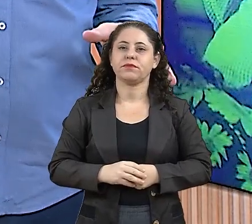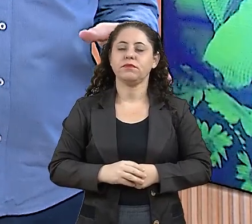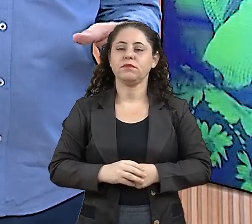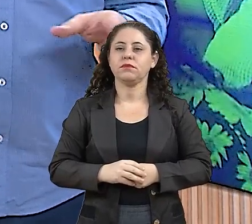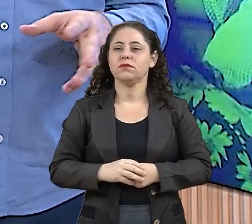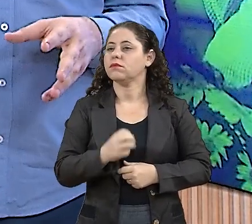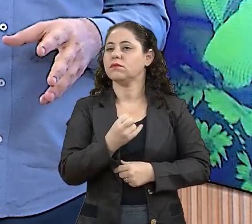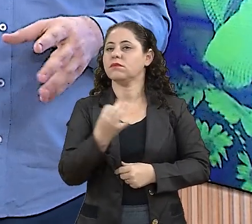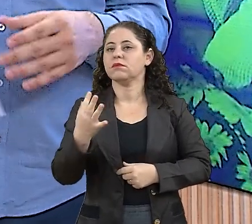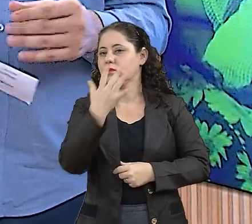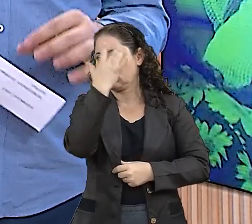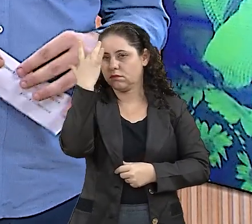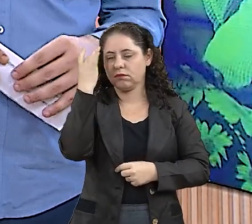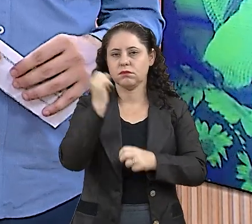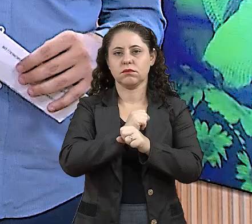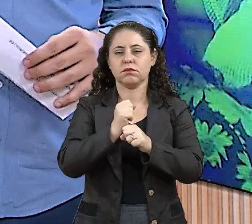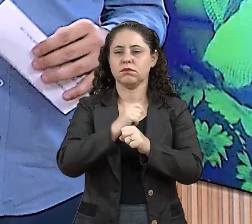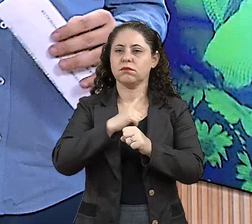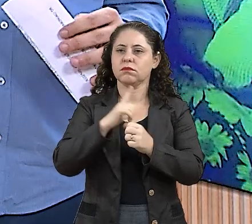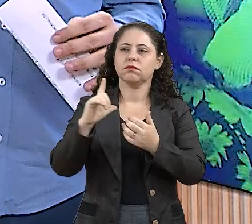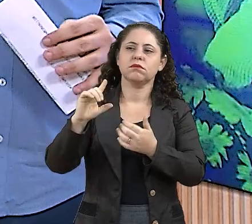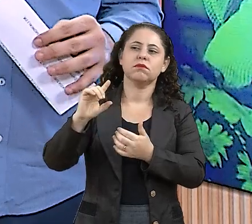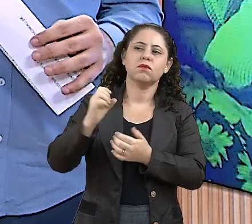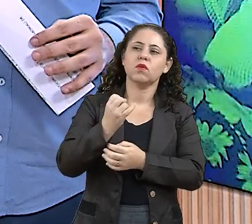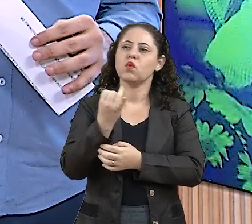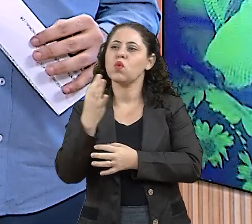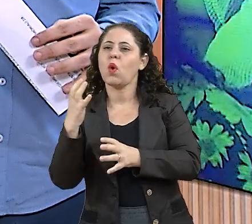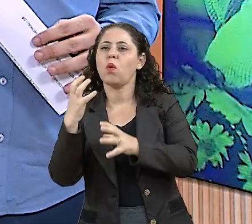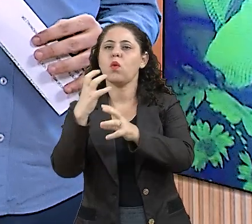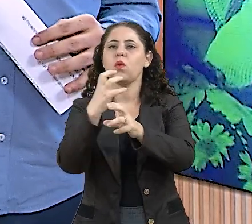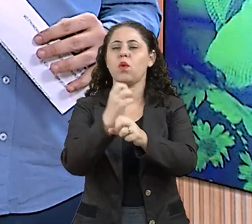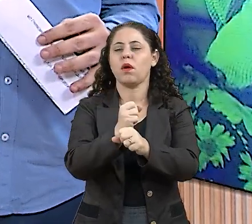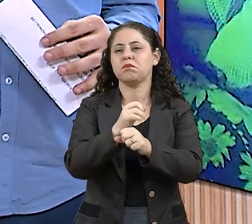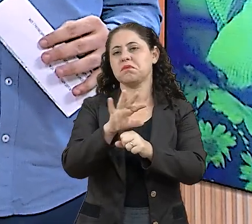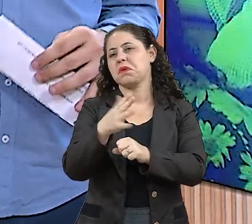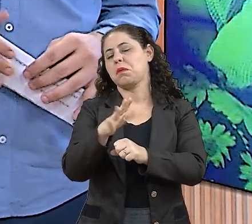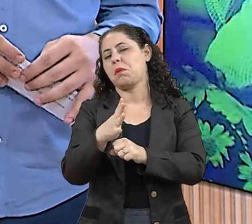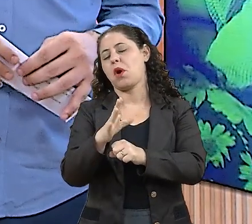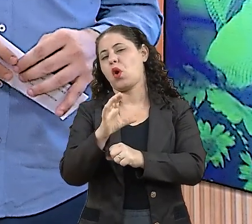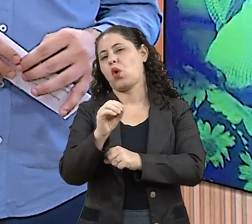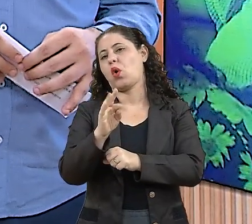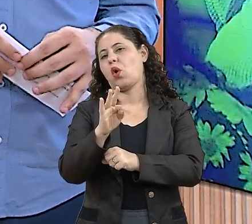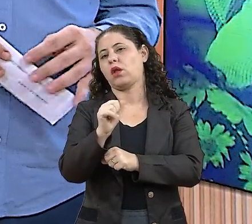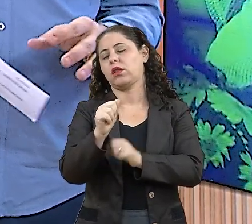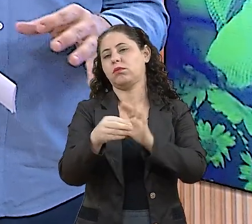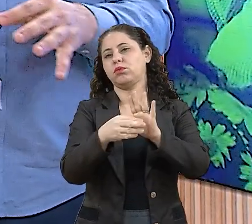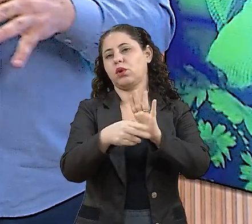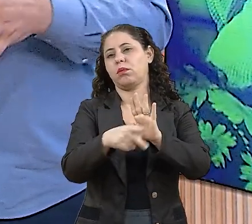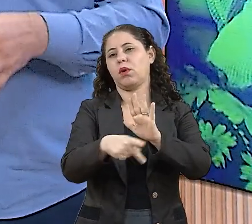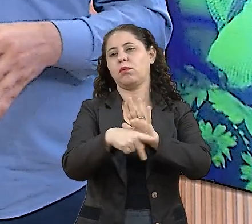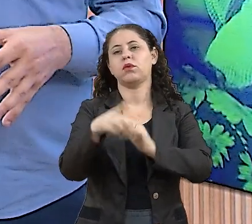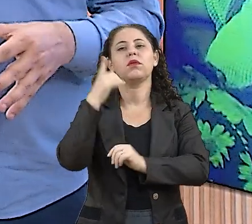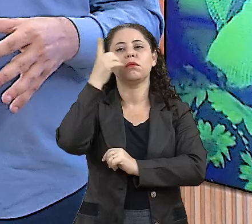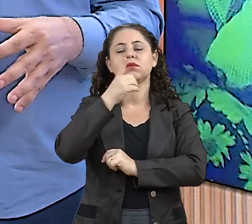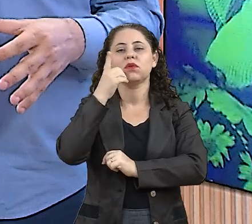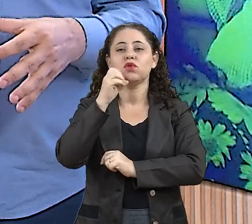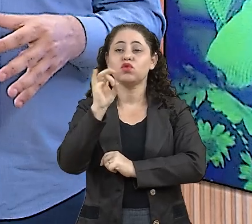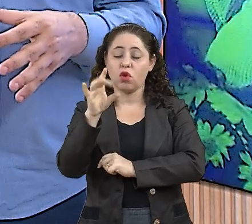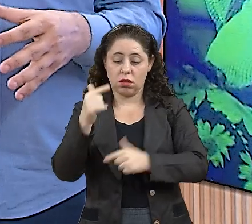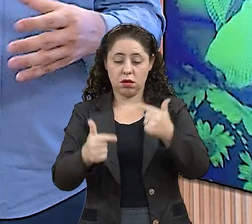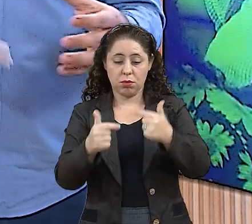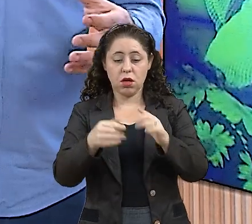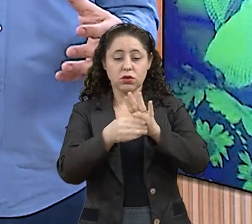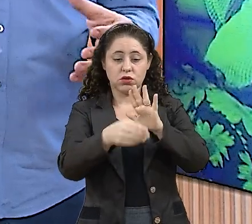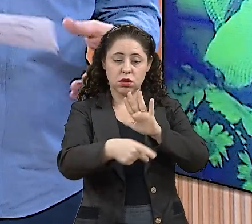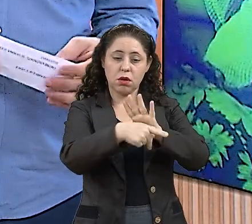homenageadas a cada ano? Tem alguma cota de indicação por deputado? São só os deputados que